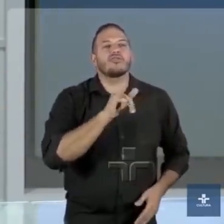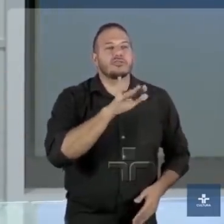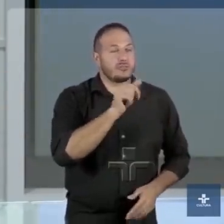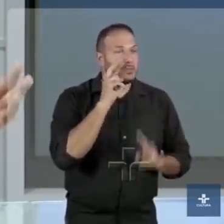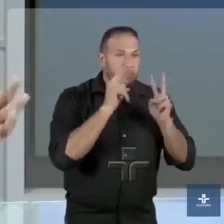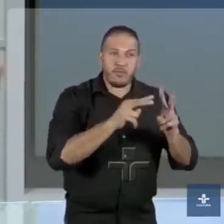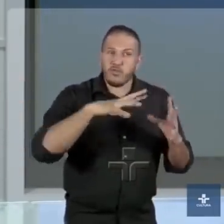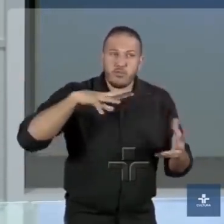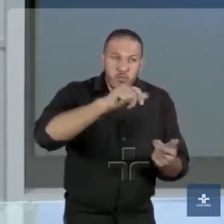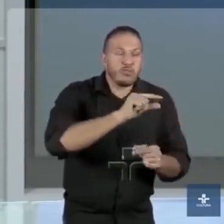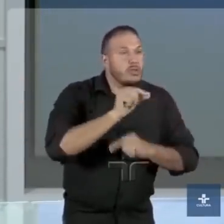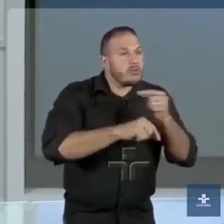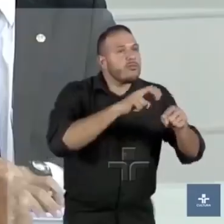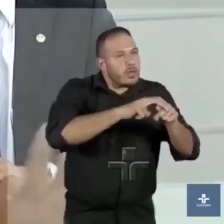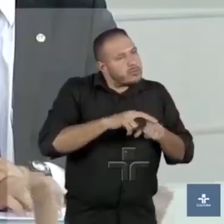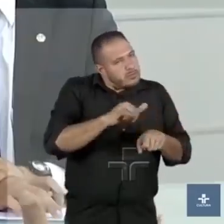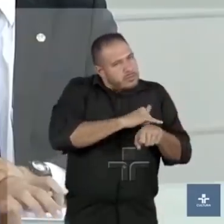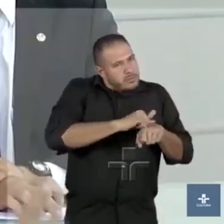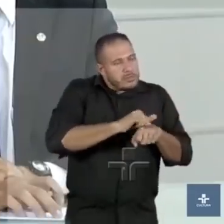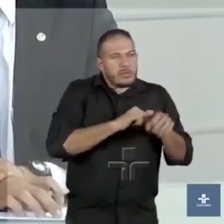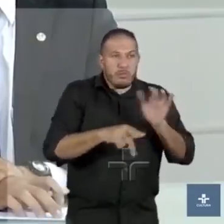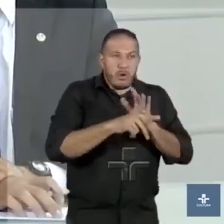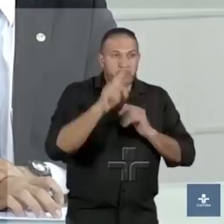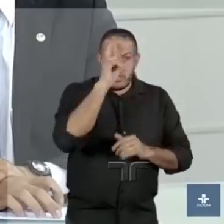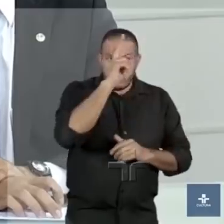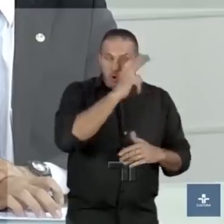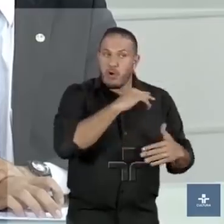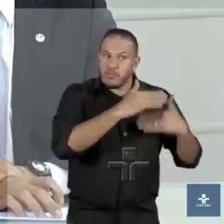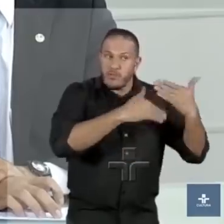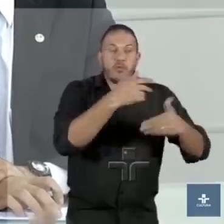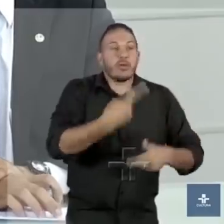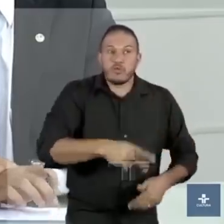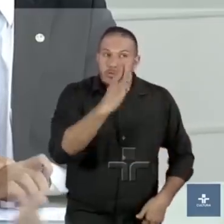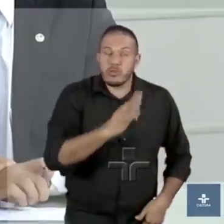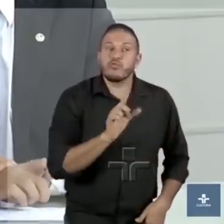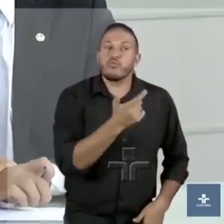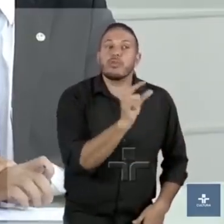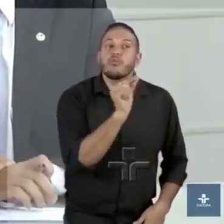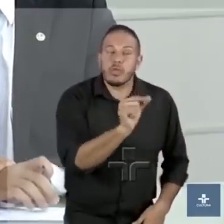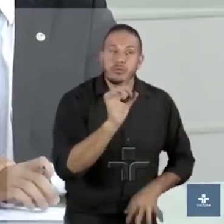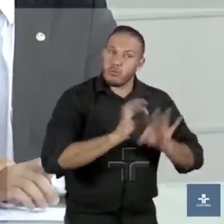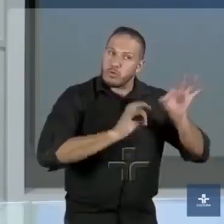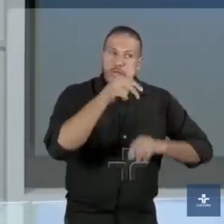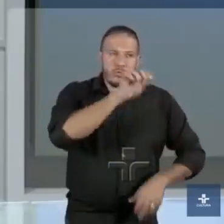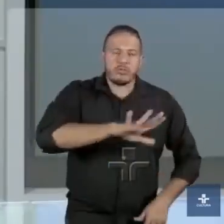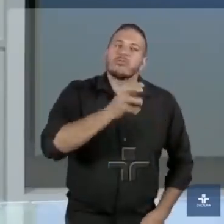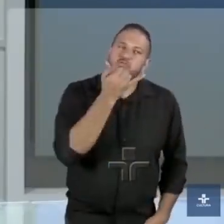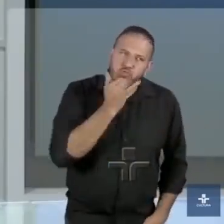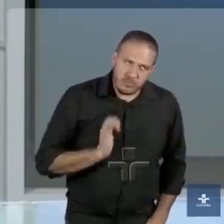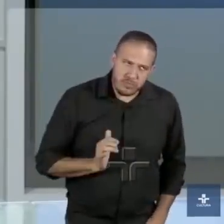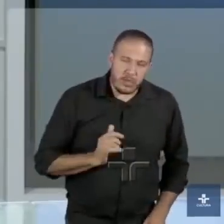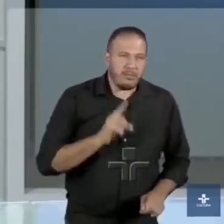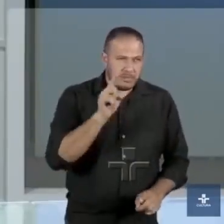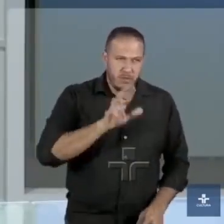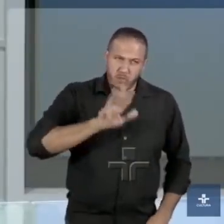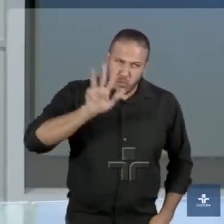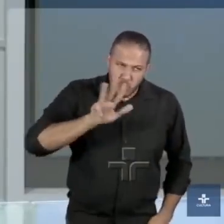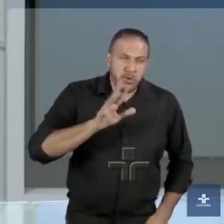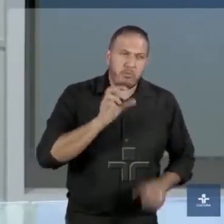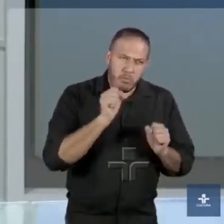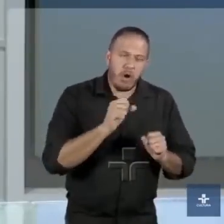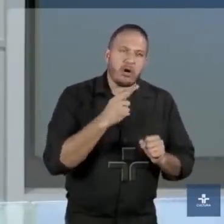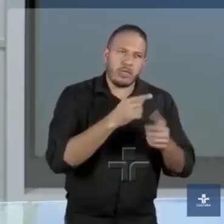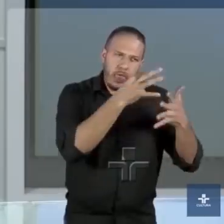mundo, é parte de uma estratégia nacional de desenvolvimento. O que nós não temos no Brasil é esse projeto nacional. Me desculpe, o Lula pode não ter